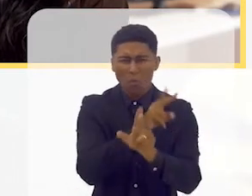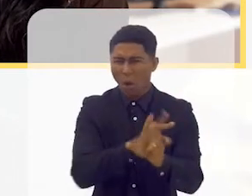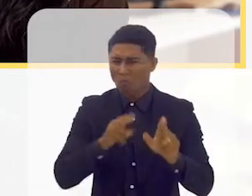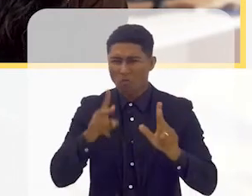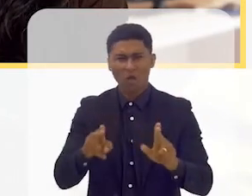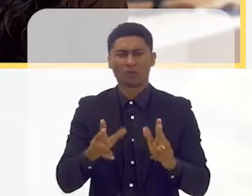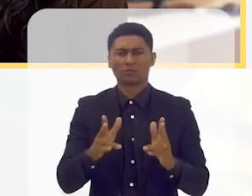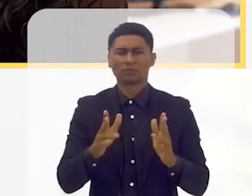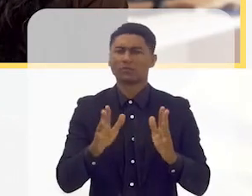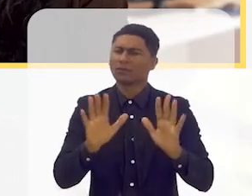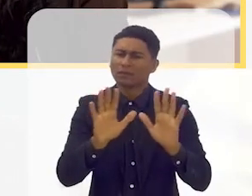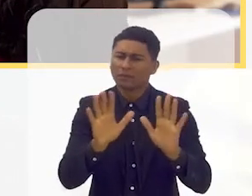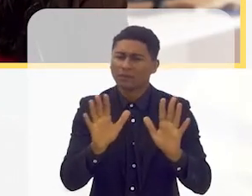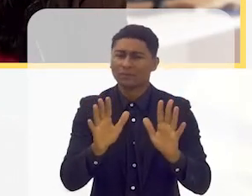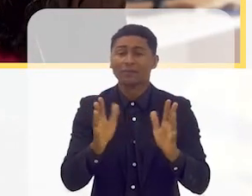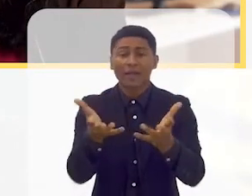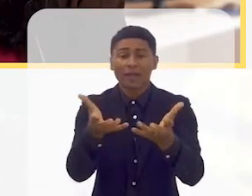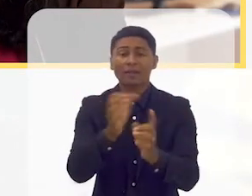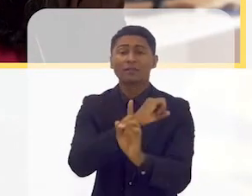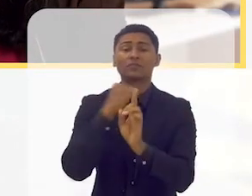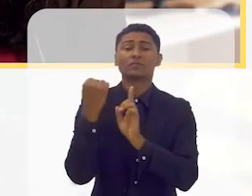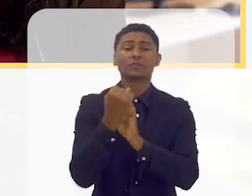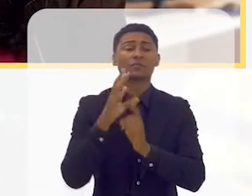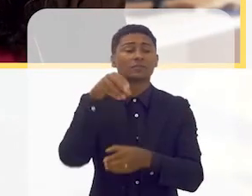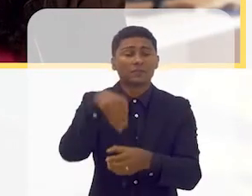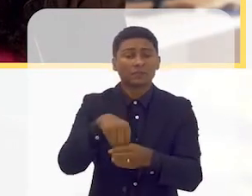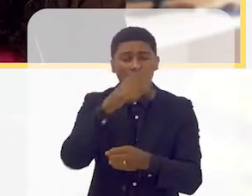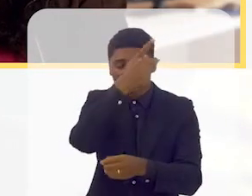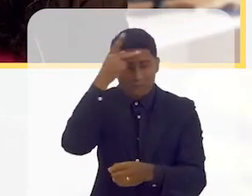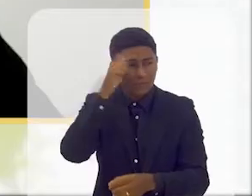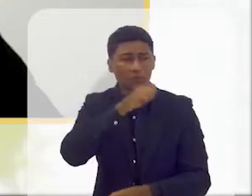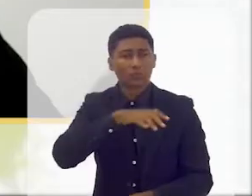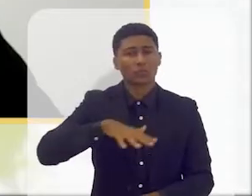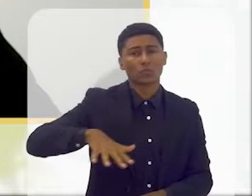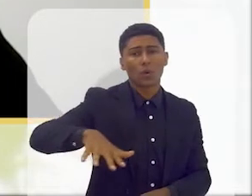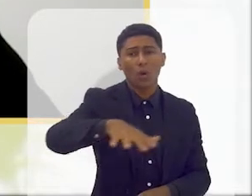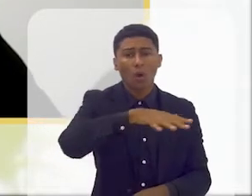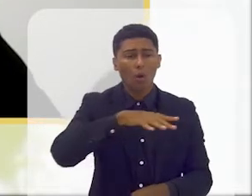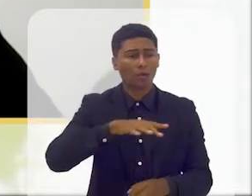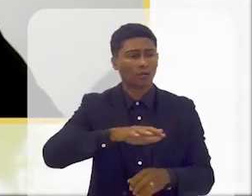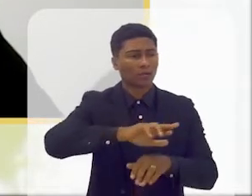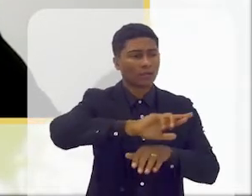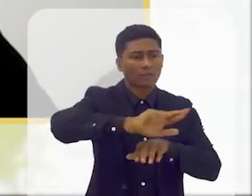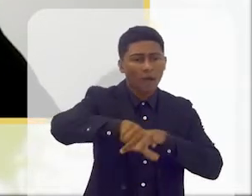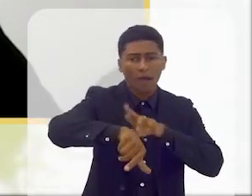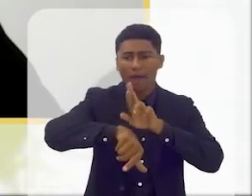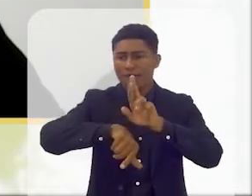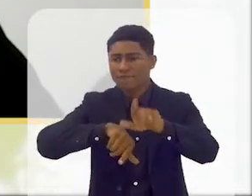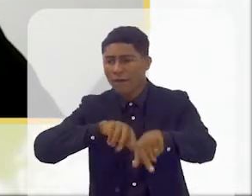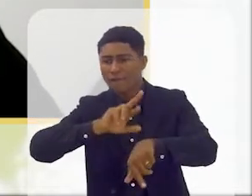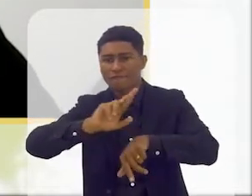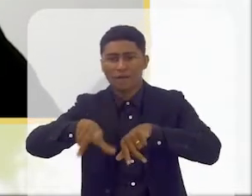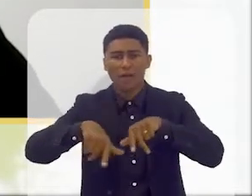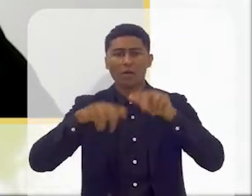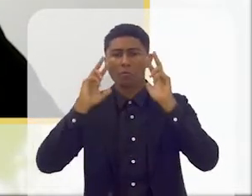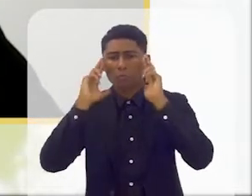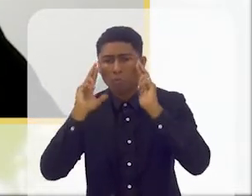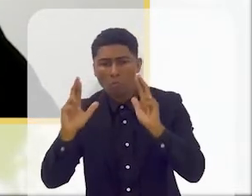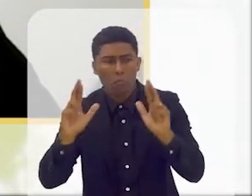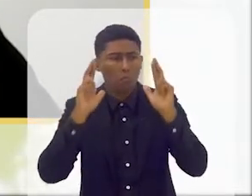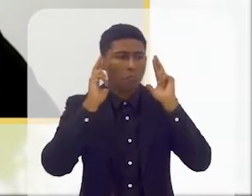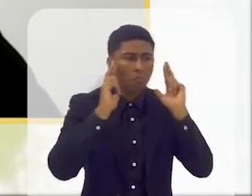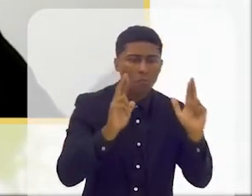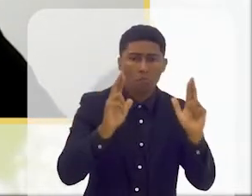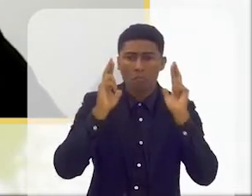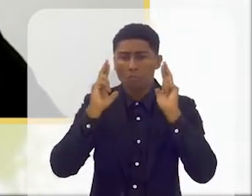iguais, queremos sim uma sociedade em que todos sejam respeitados pela sua diferença. E essa diferença